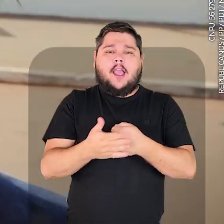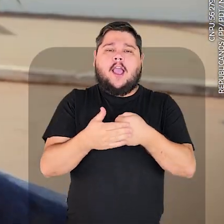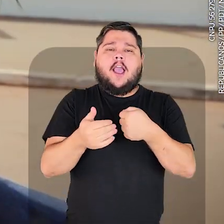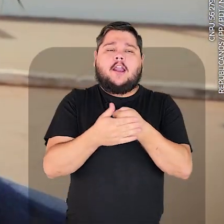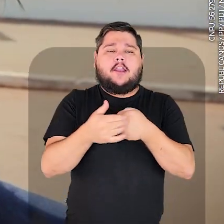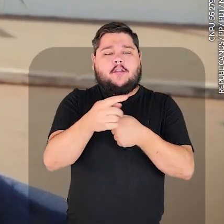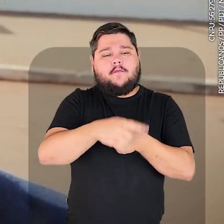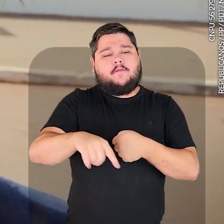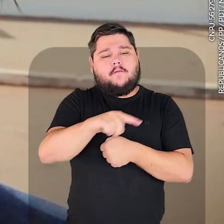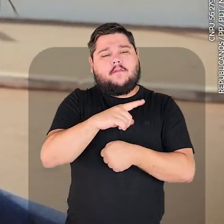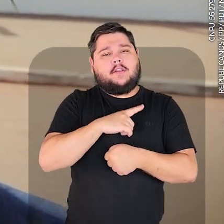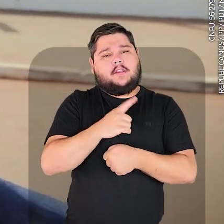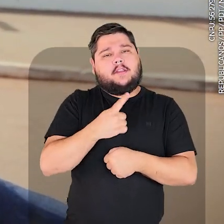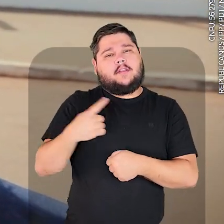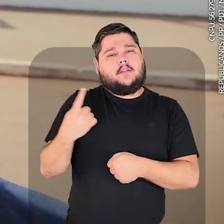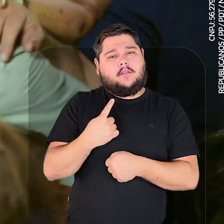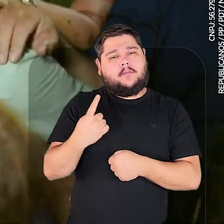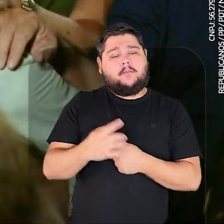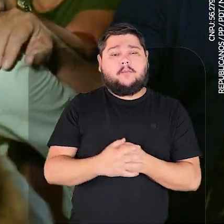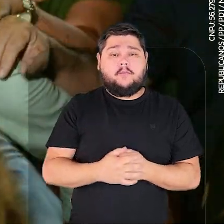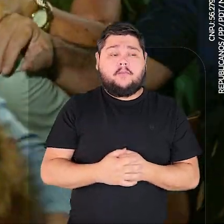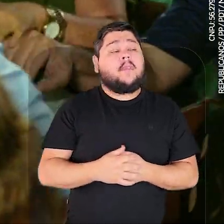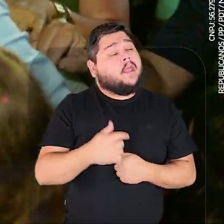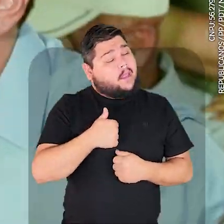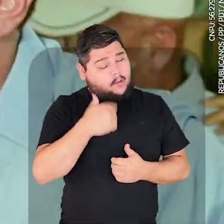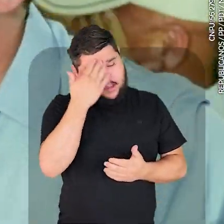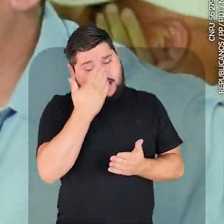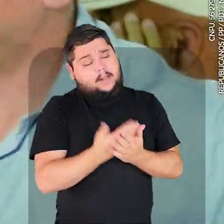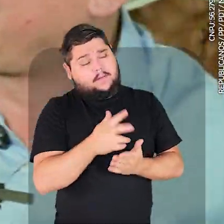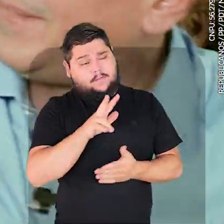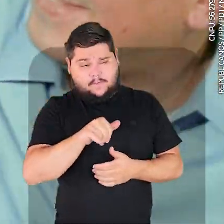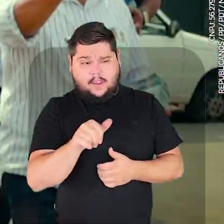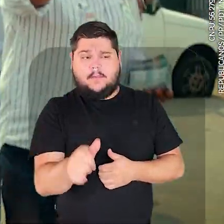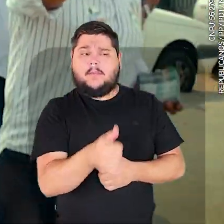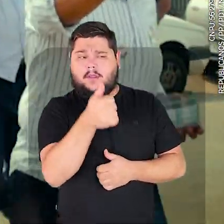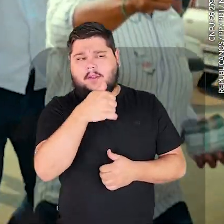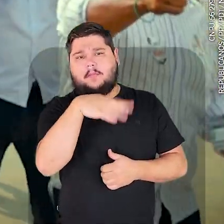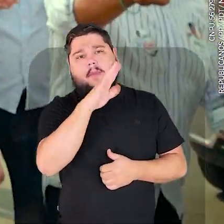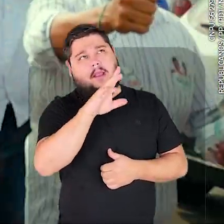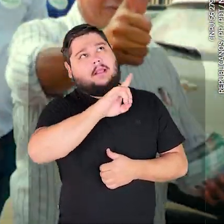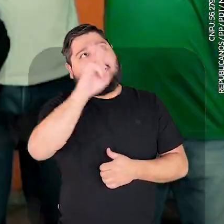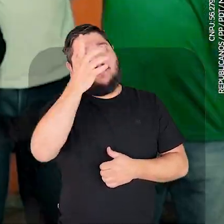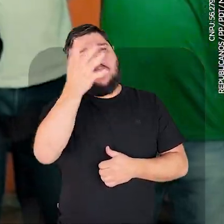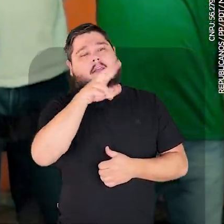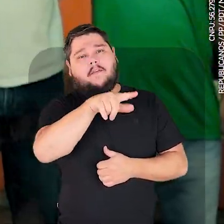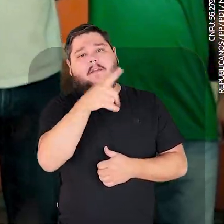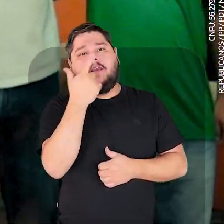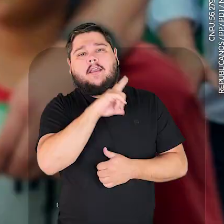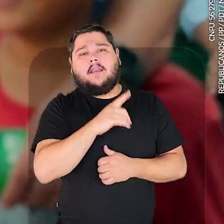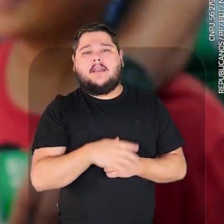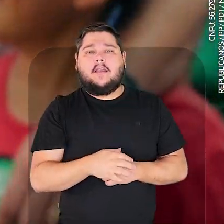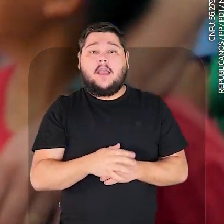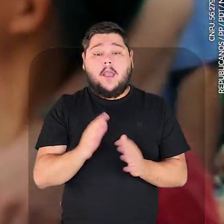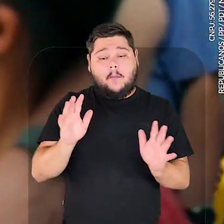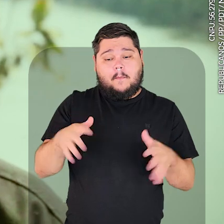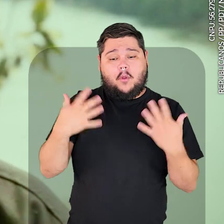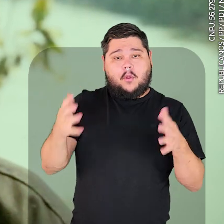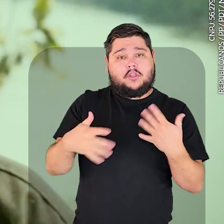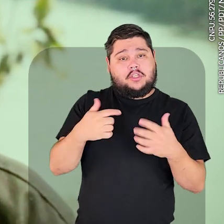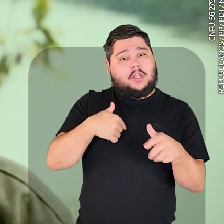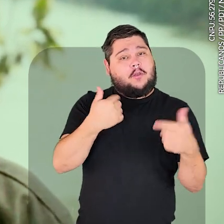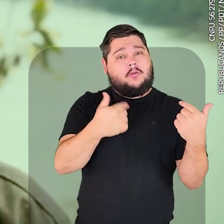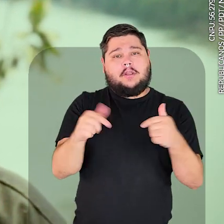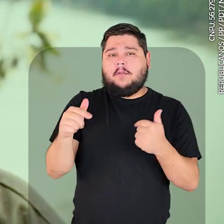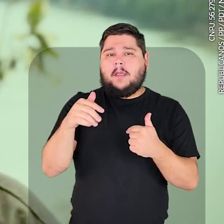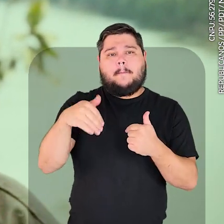tratando bem a nossa gente. É emocionante ver o carinho que vocês têm conosco. É emocionante. Eu